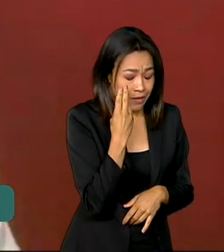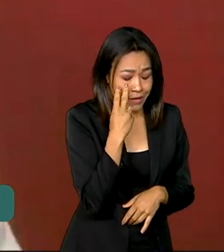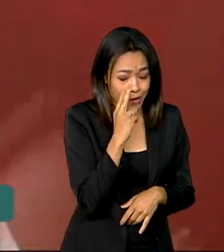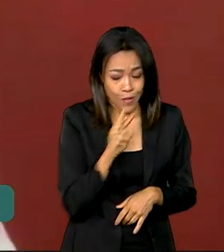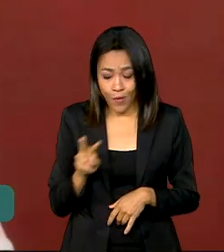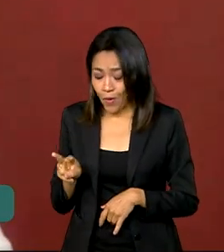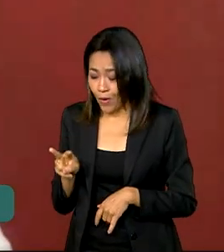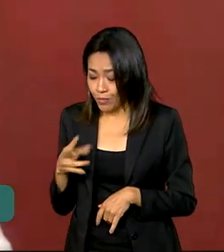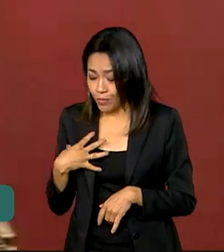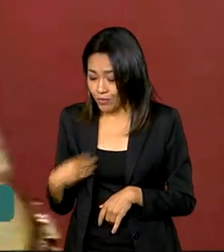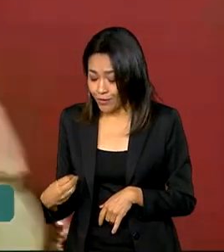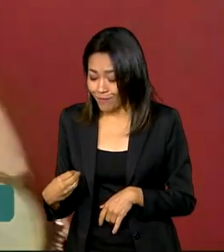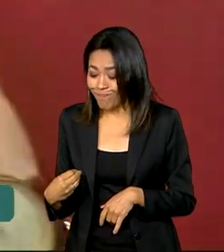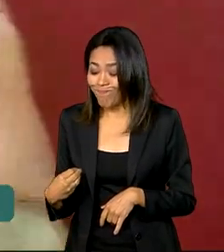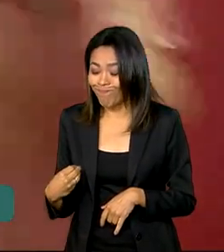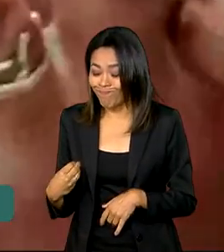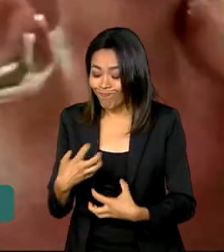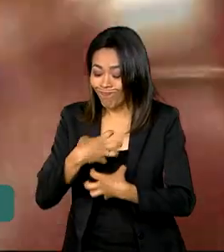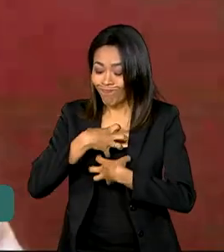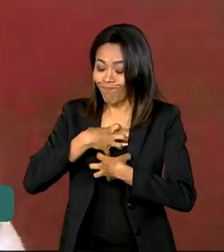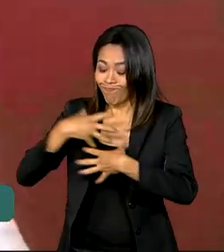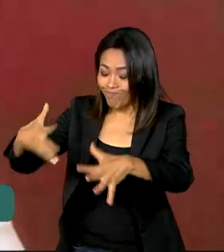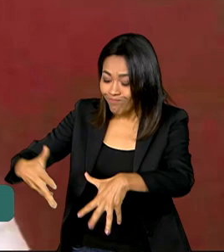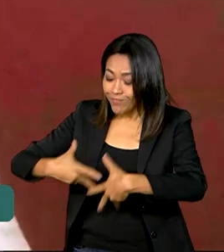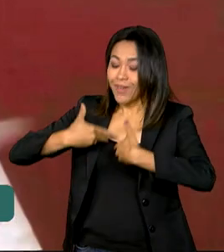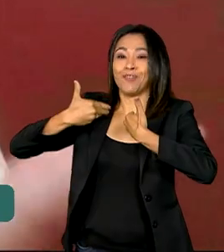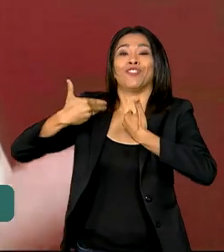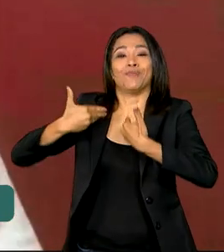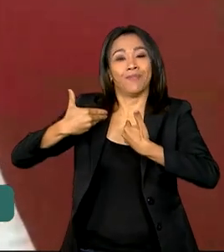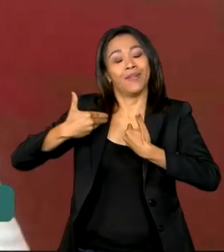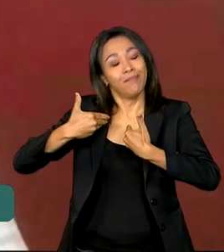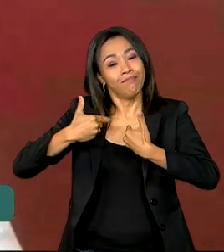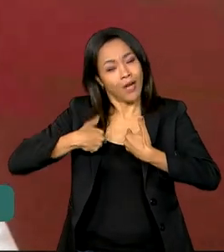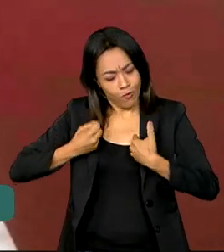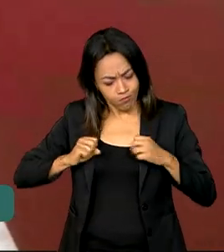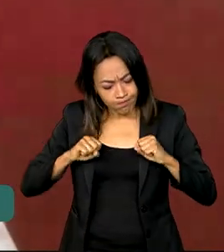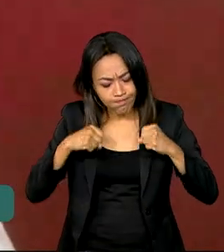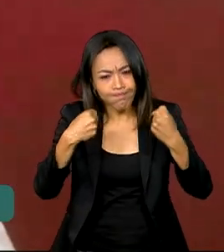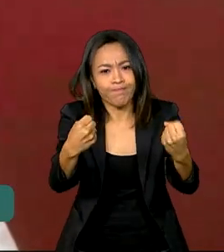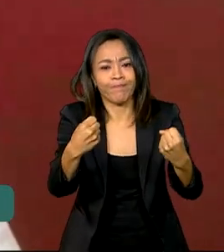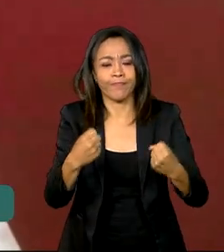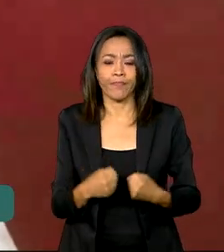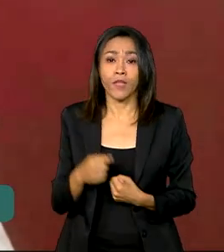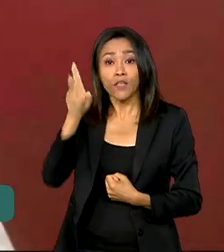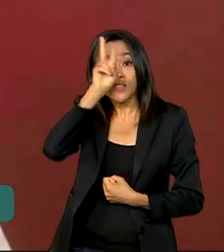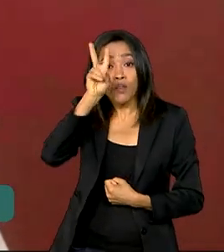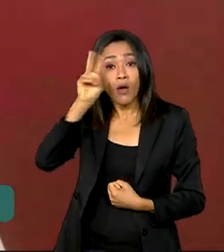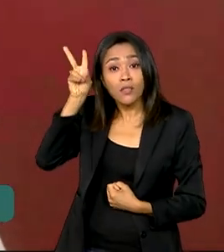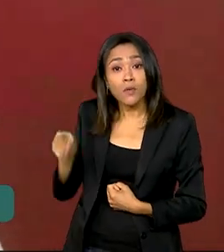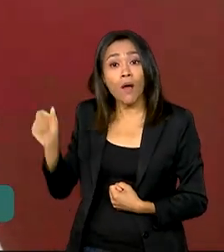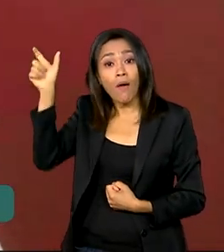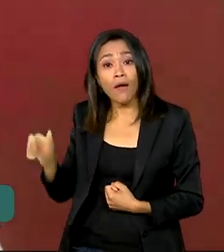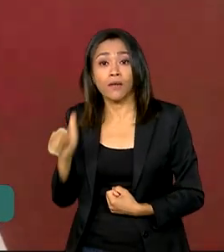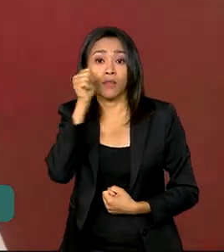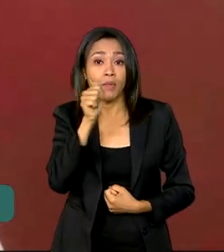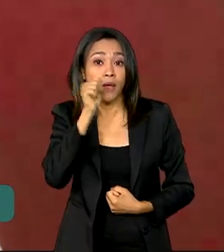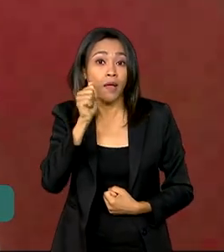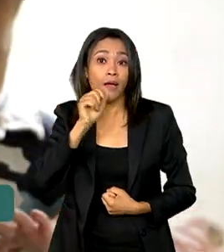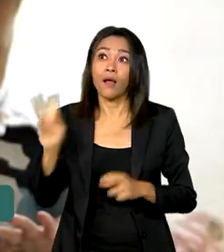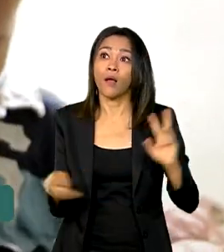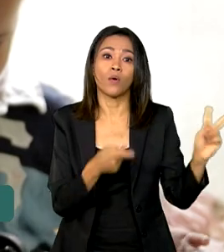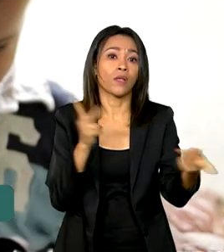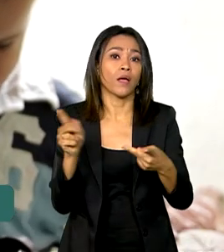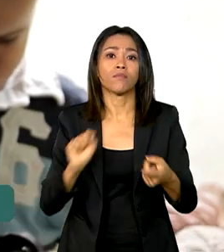eu olho para os meninos e eles fazem me dar conta, porque eu preciso dar conta. Histórias como a de Nilvani são cada vez mais